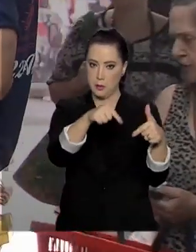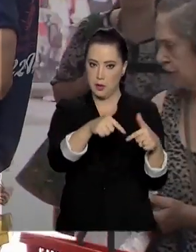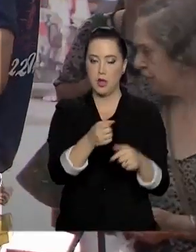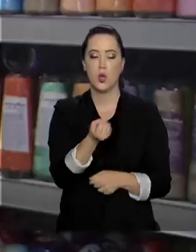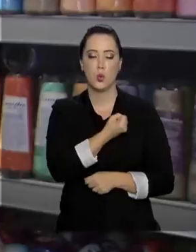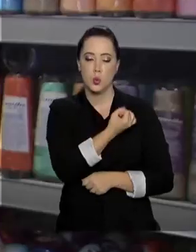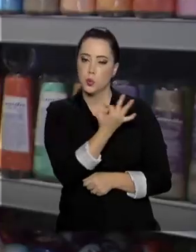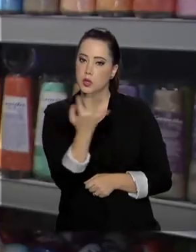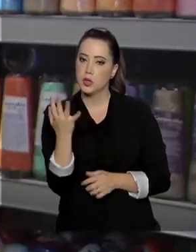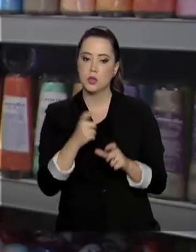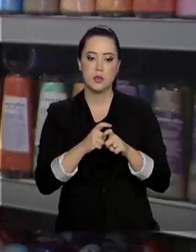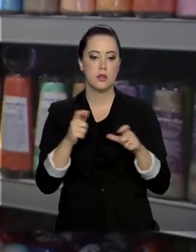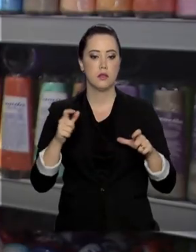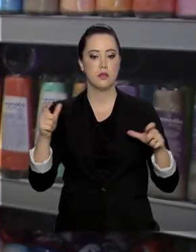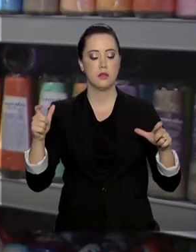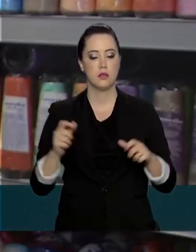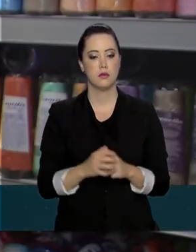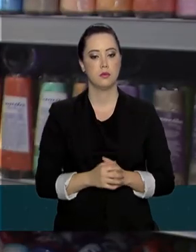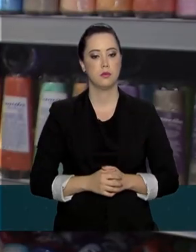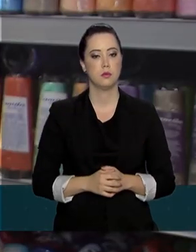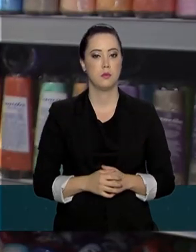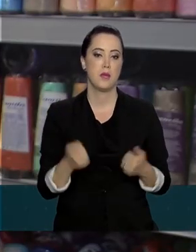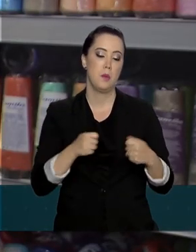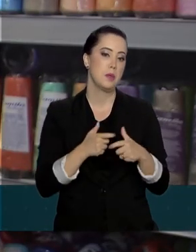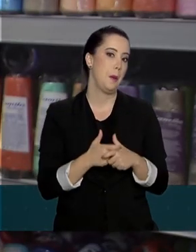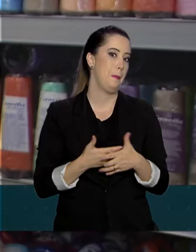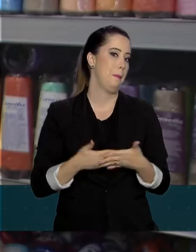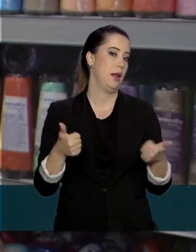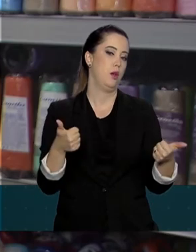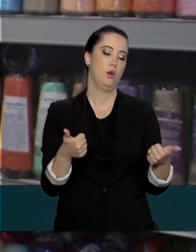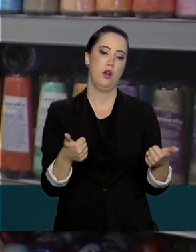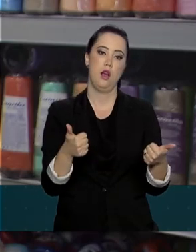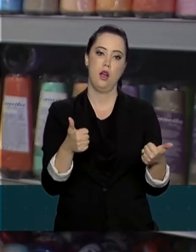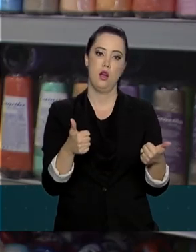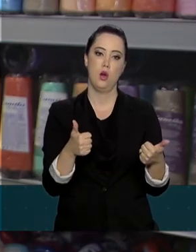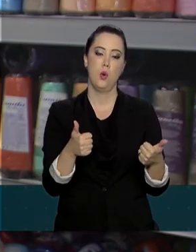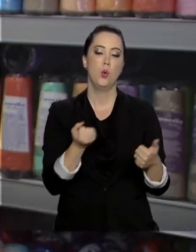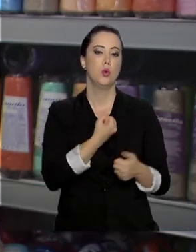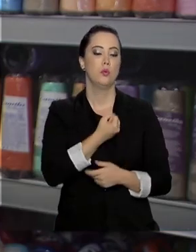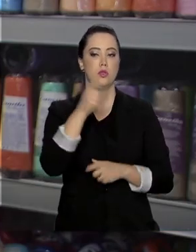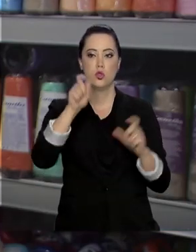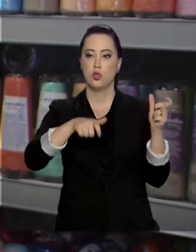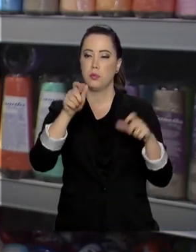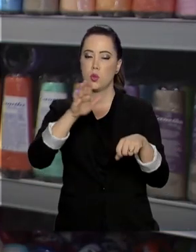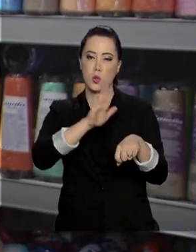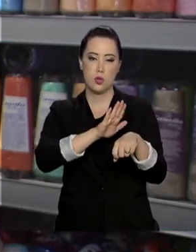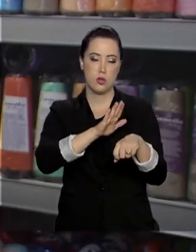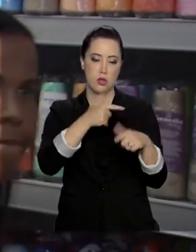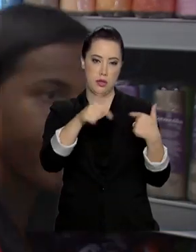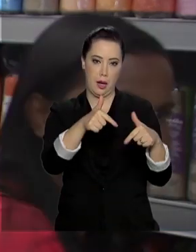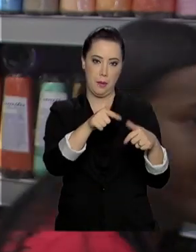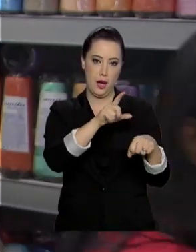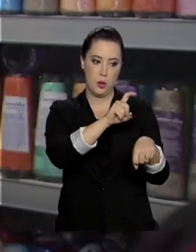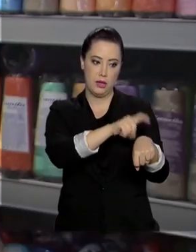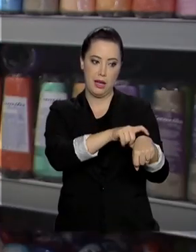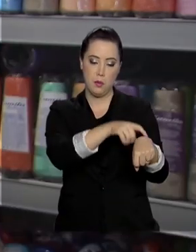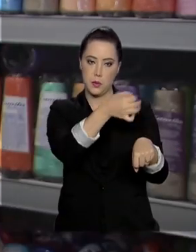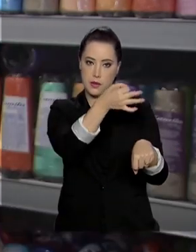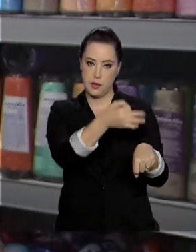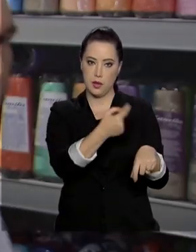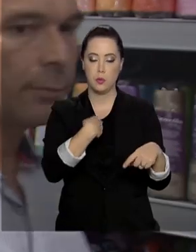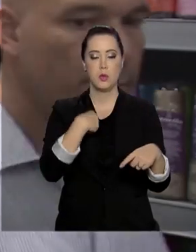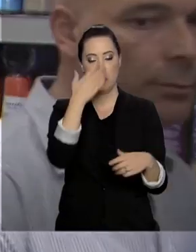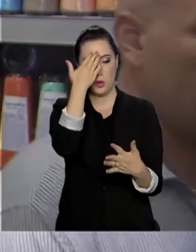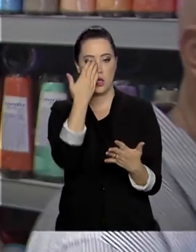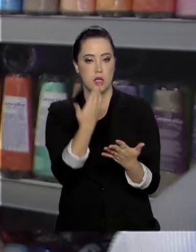dezembro. Eu devo, no caso, melhorar ainda mais o número de temporários. Até porque eu acredito que a demanda vai ser muito grande,